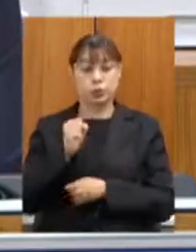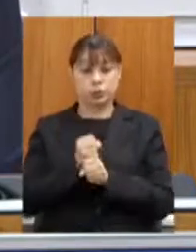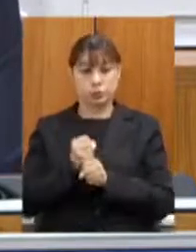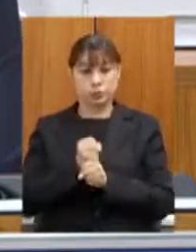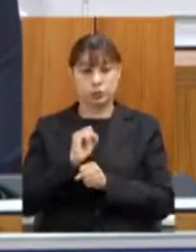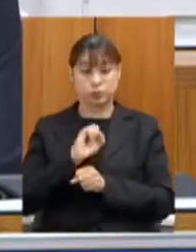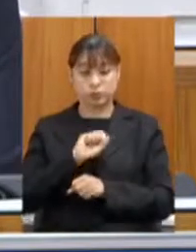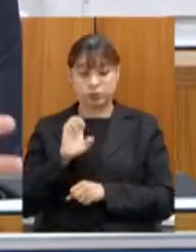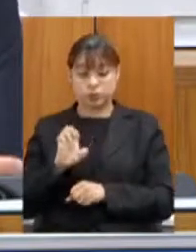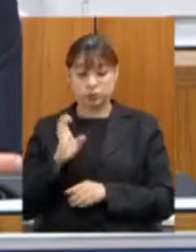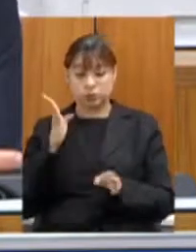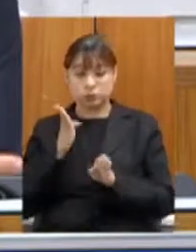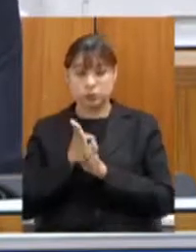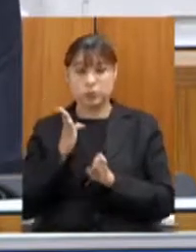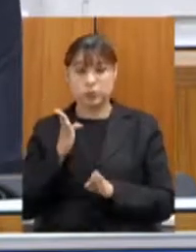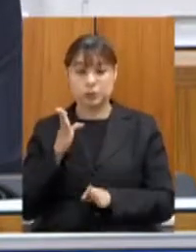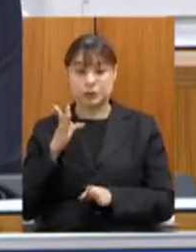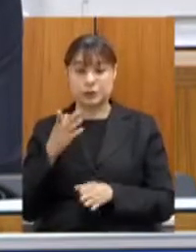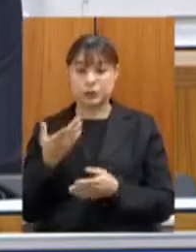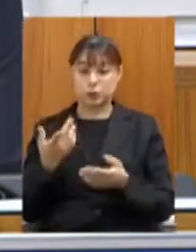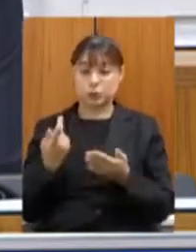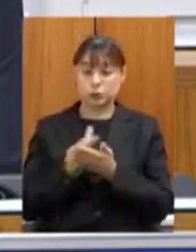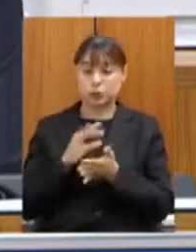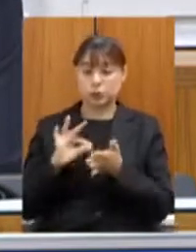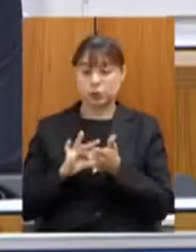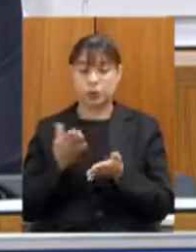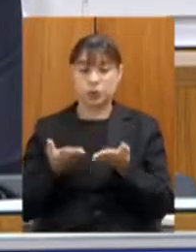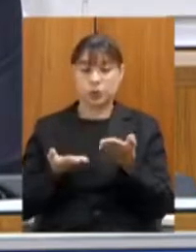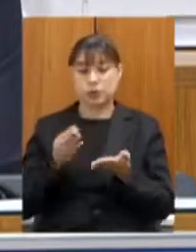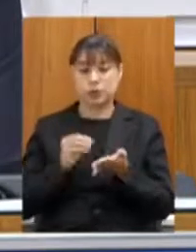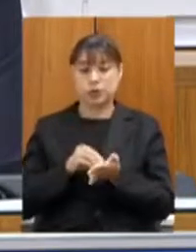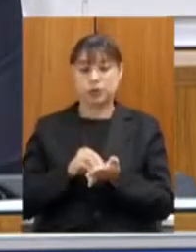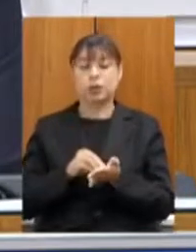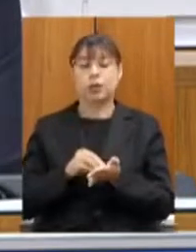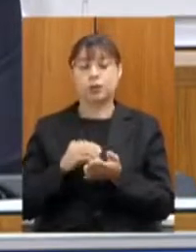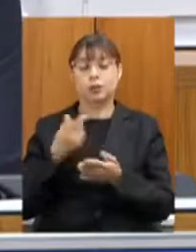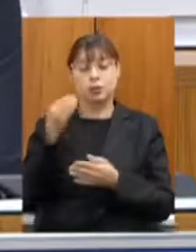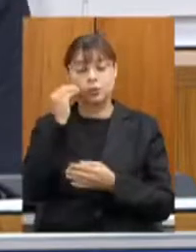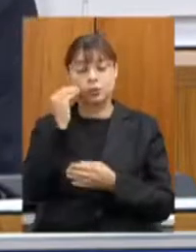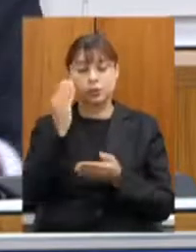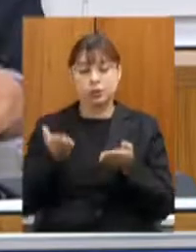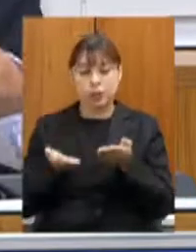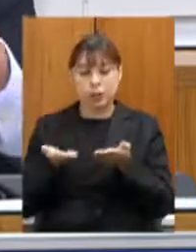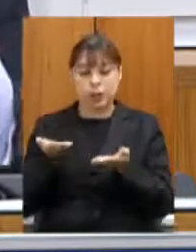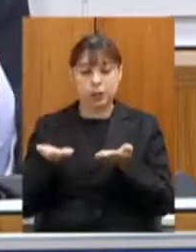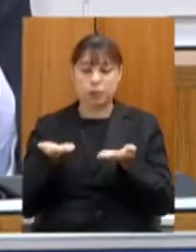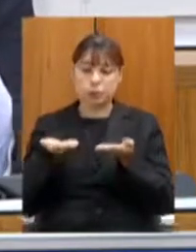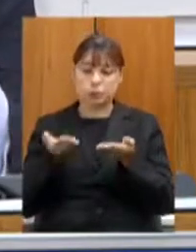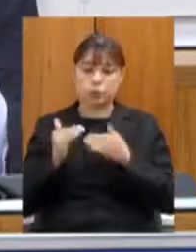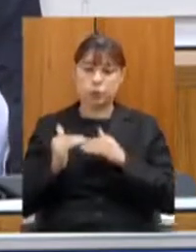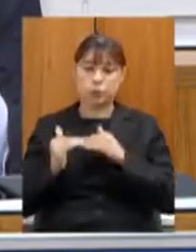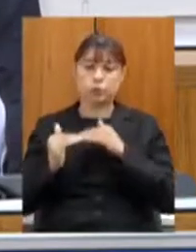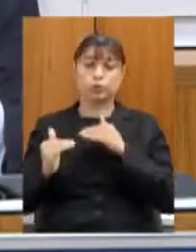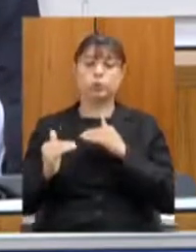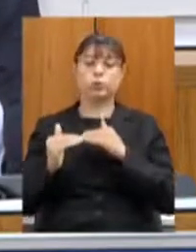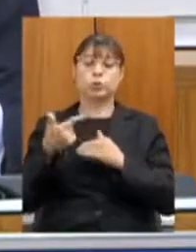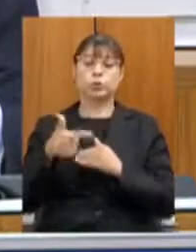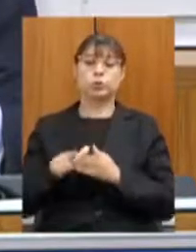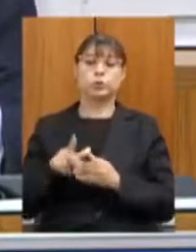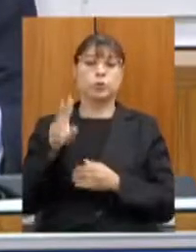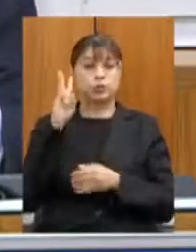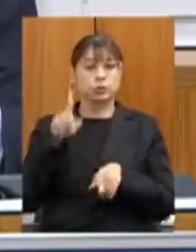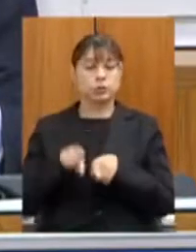que houve um desequilíbrio contratual vamos promover esse reequilíbrio lembrando ainda que o governo federal na verdade